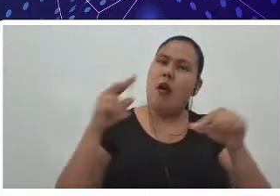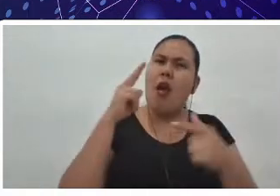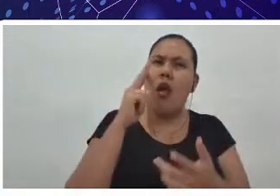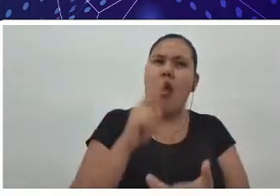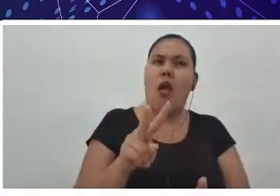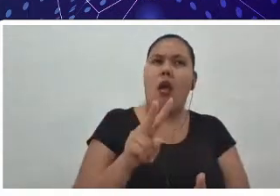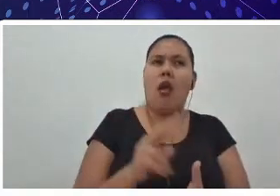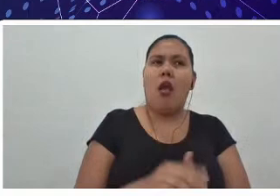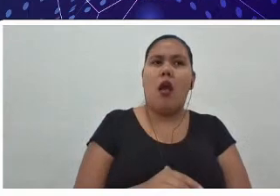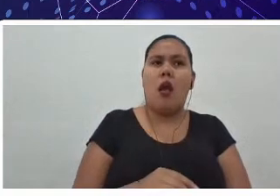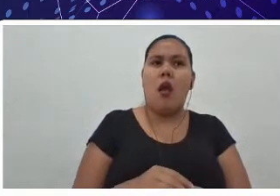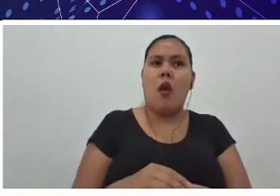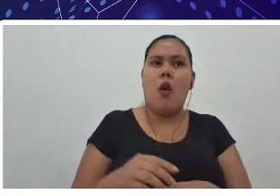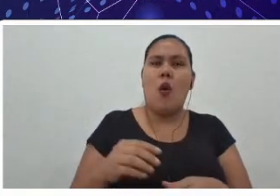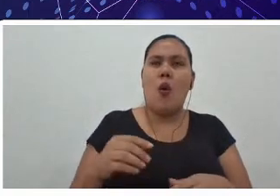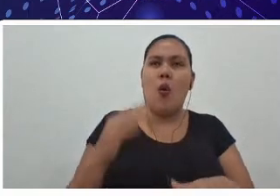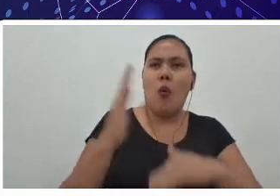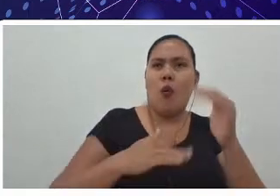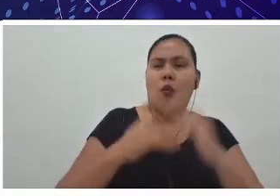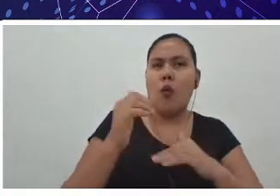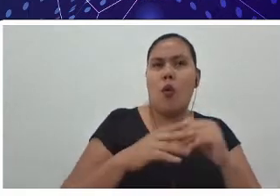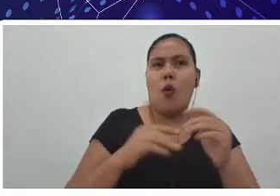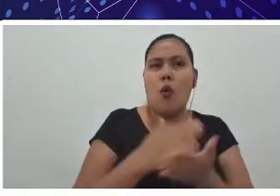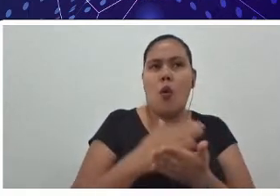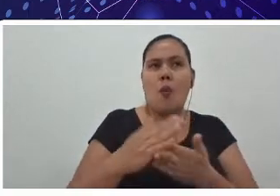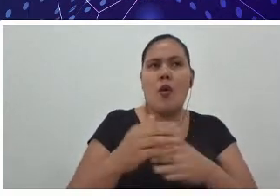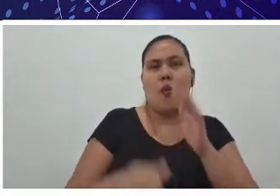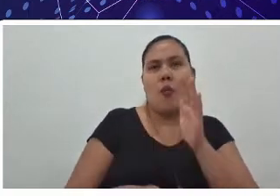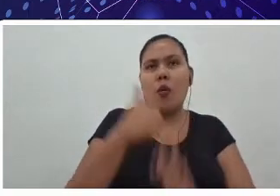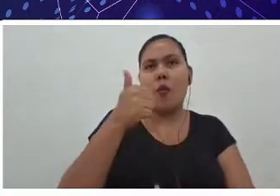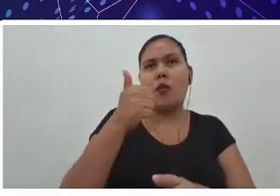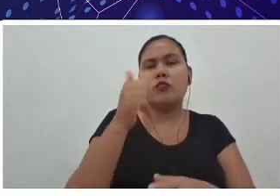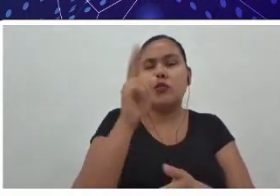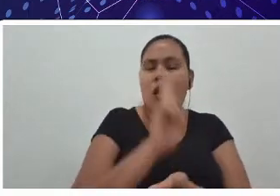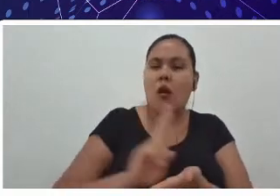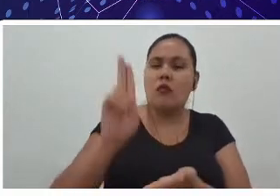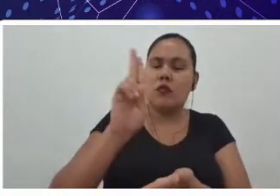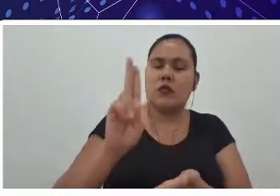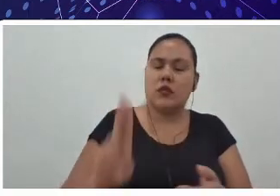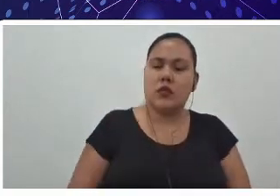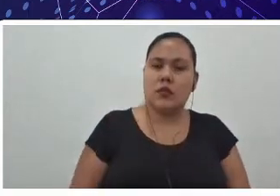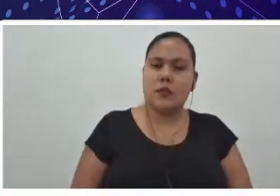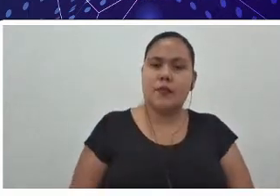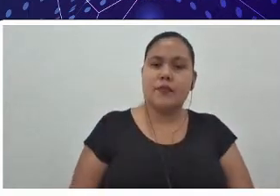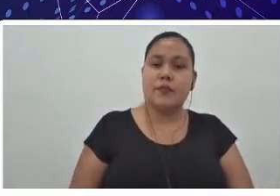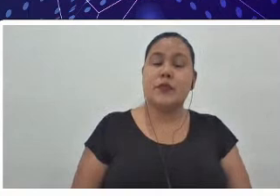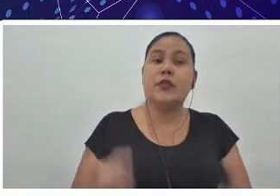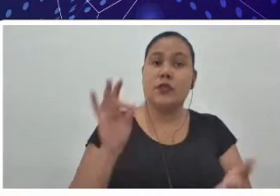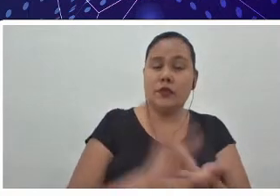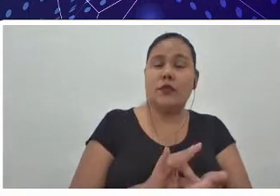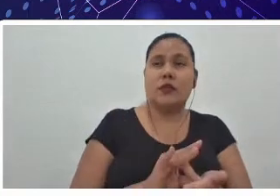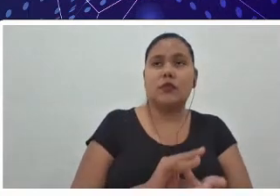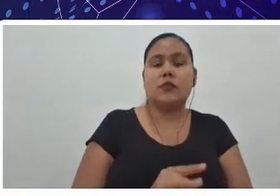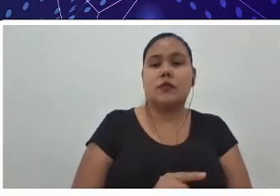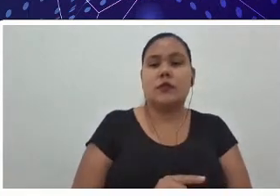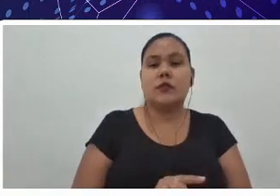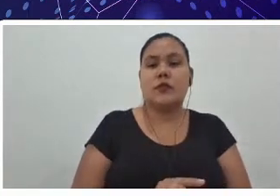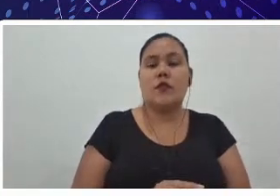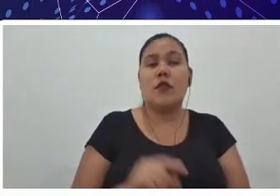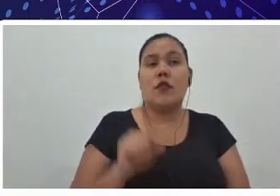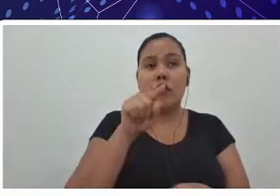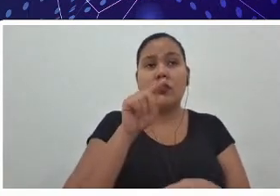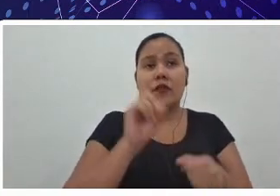carreira do profissional começa no primeiro dia de universidade, e é isso, você vai fazer o seu